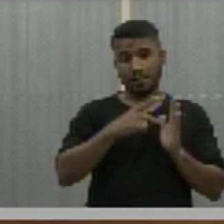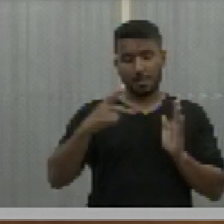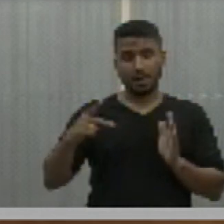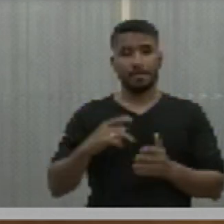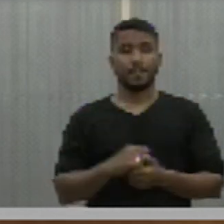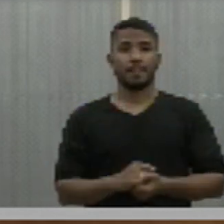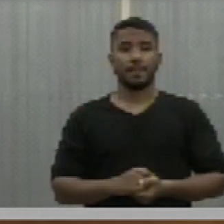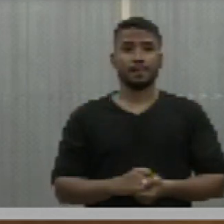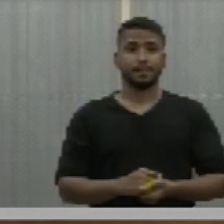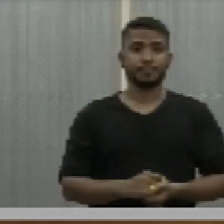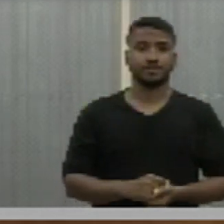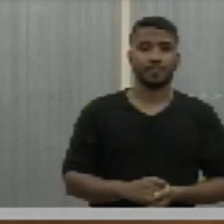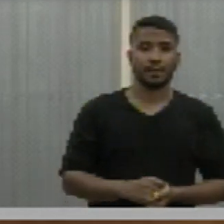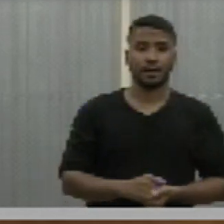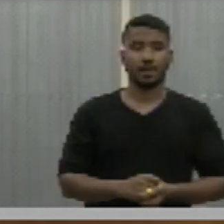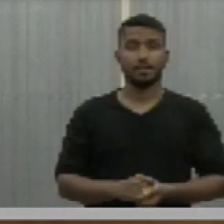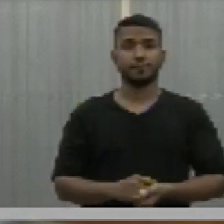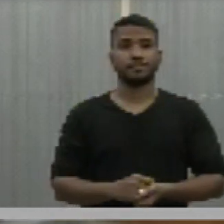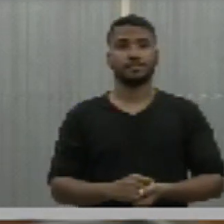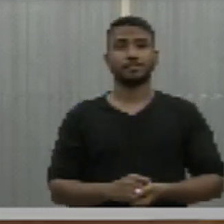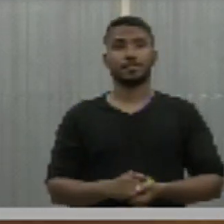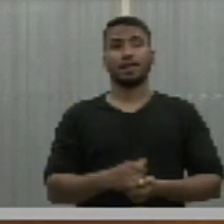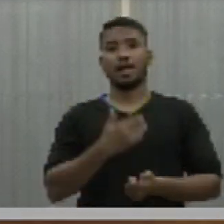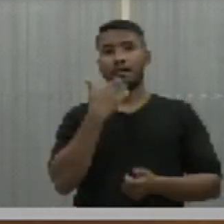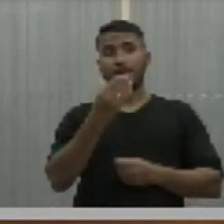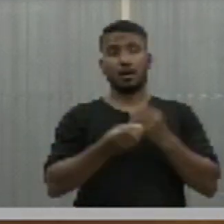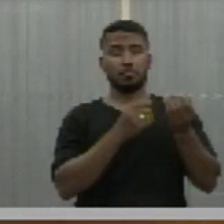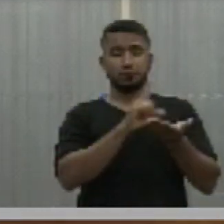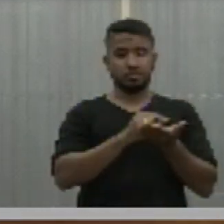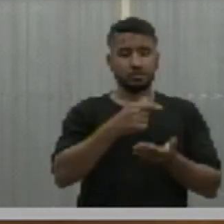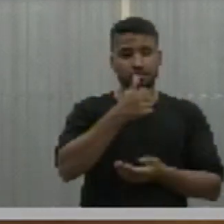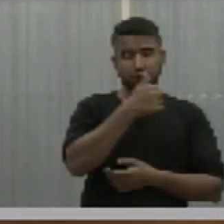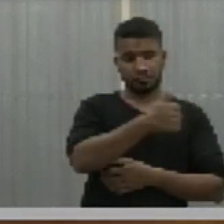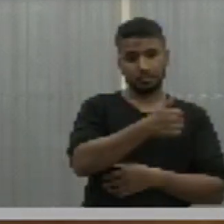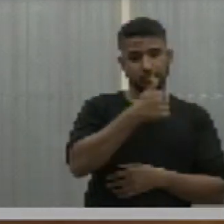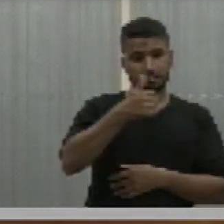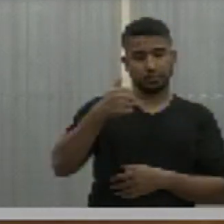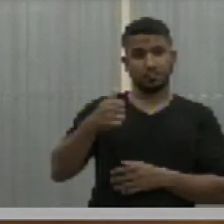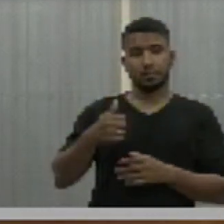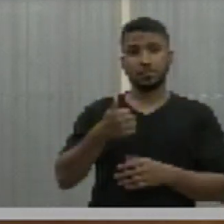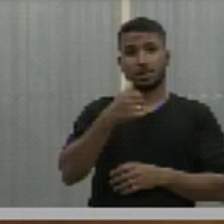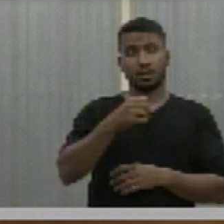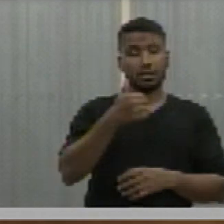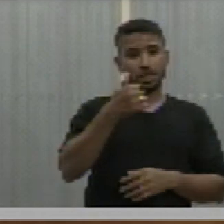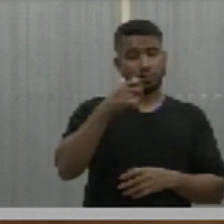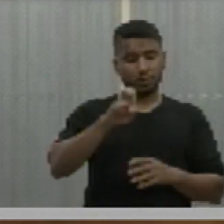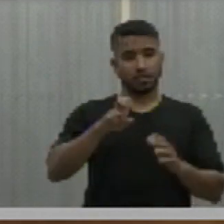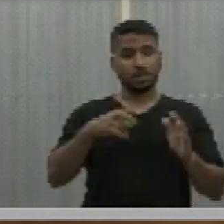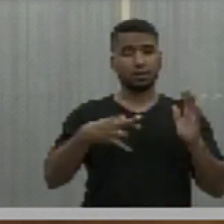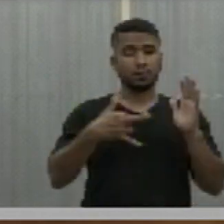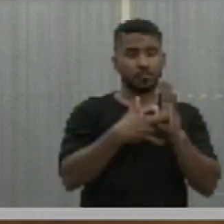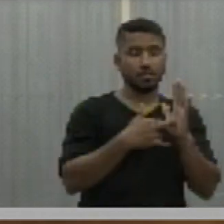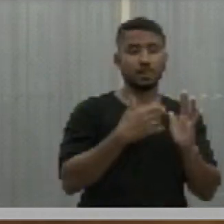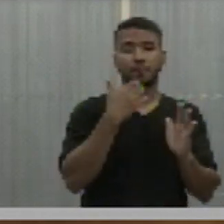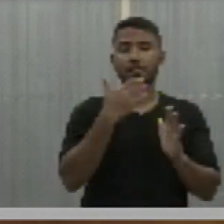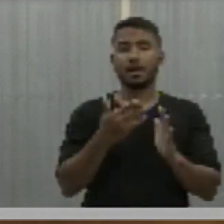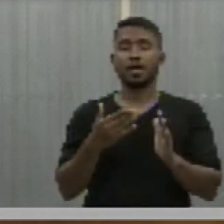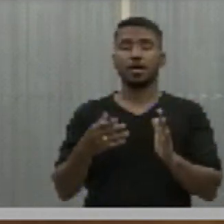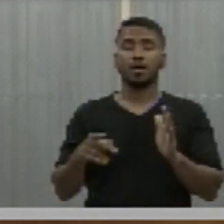assento nesta casa legislativa em perante a vassalência, com base no artigo 111, 15º do regimento interno, e o registro em ato da